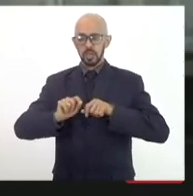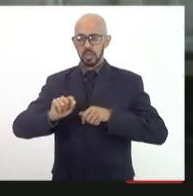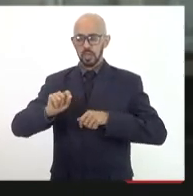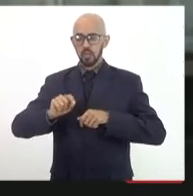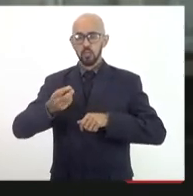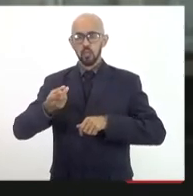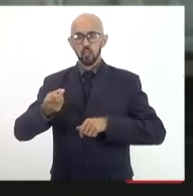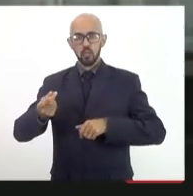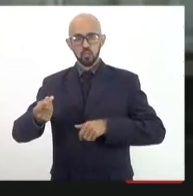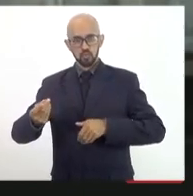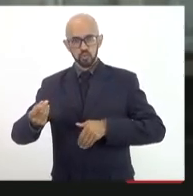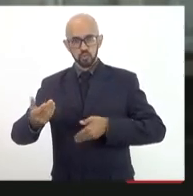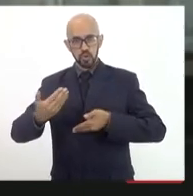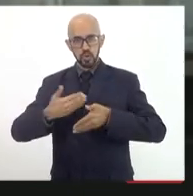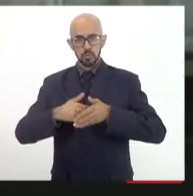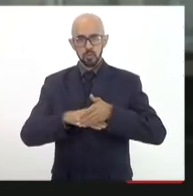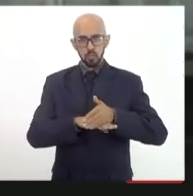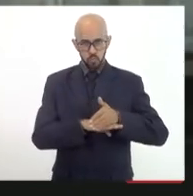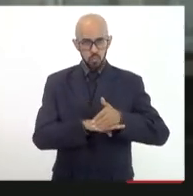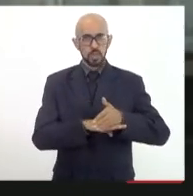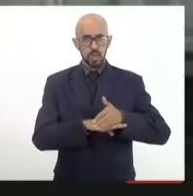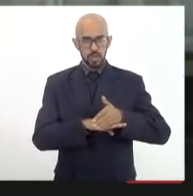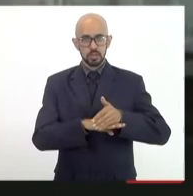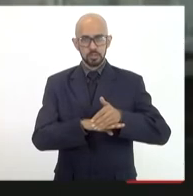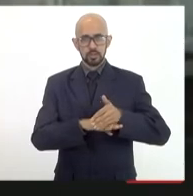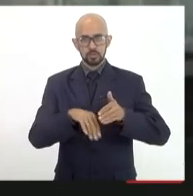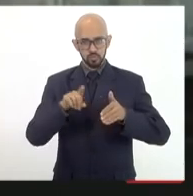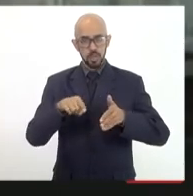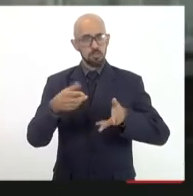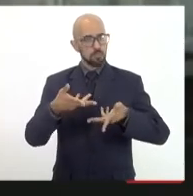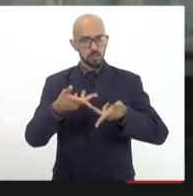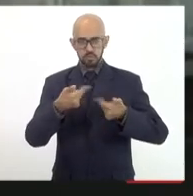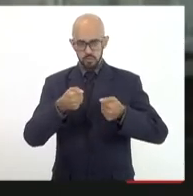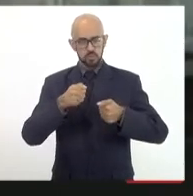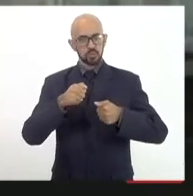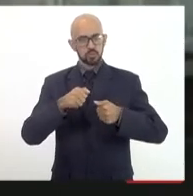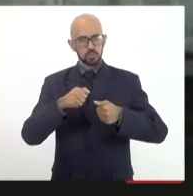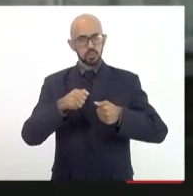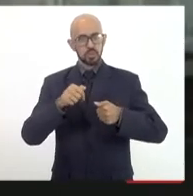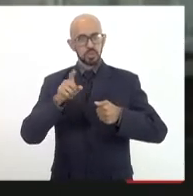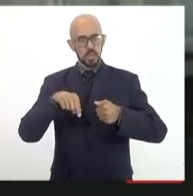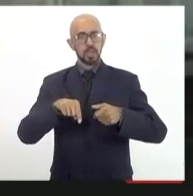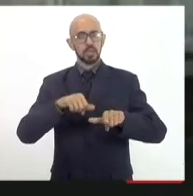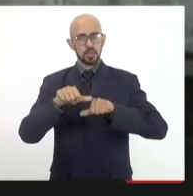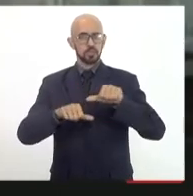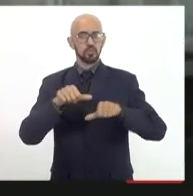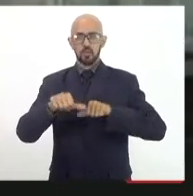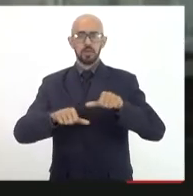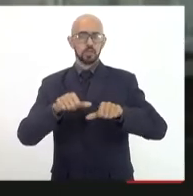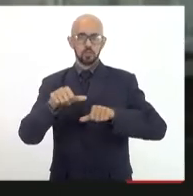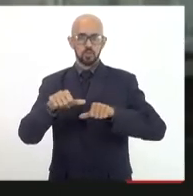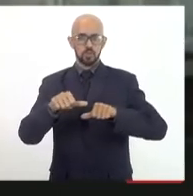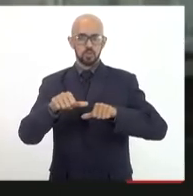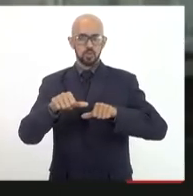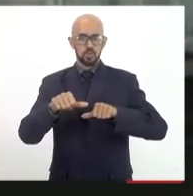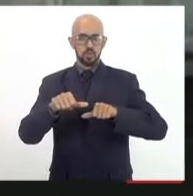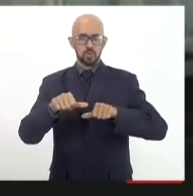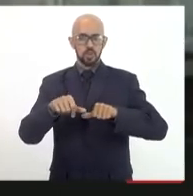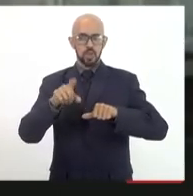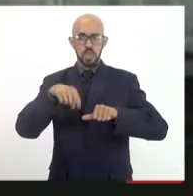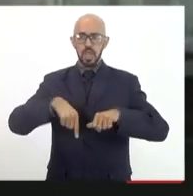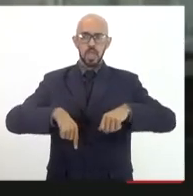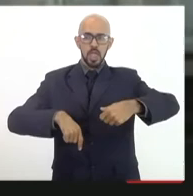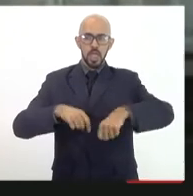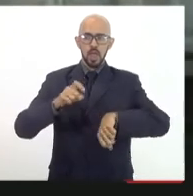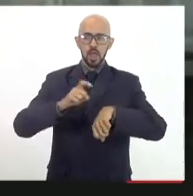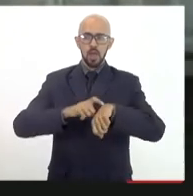que é excepcional e é transformadora. Acho esse momento é um momento de que pode ser um momento